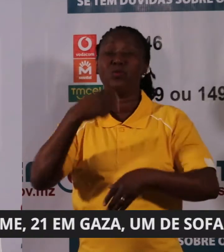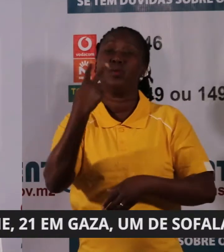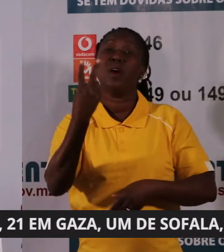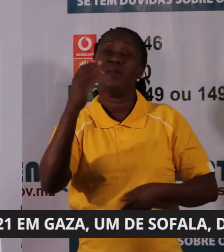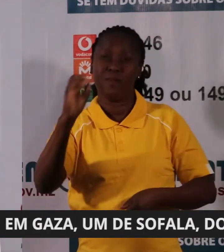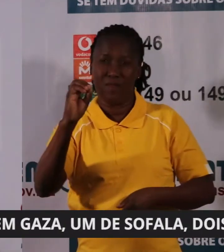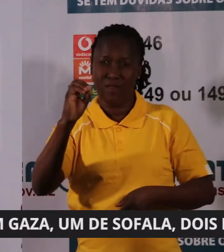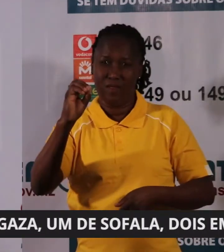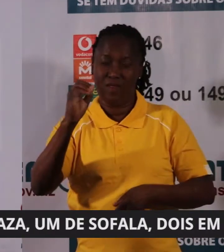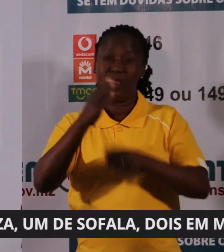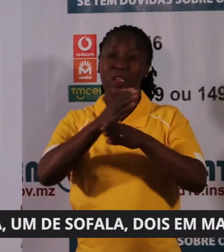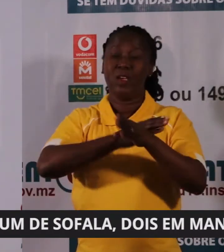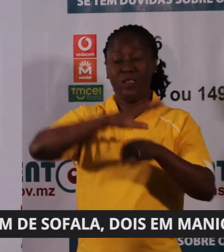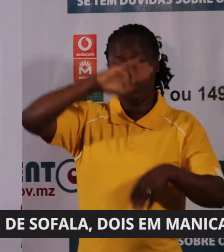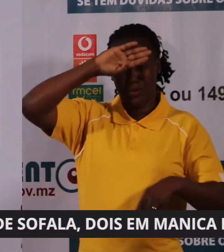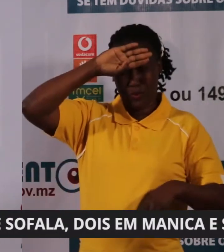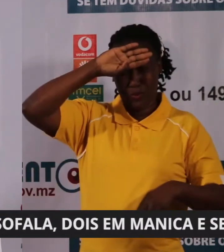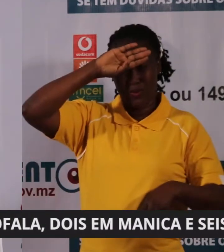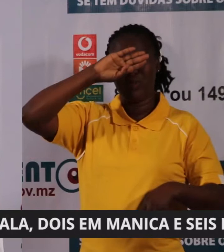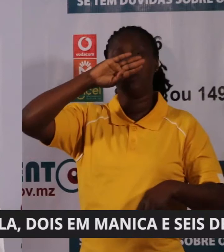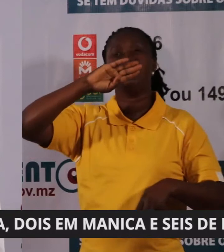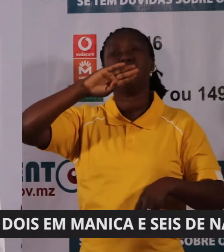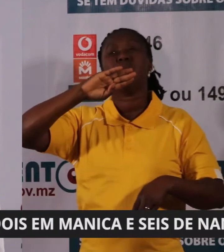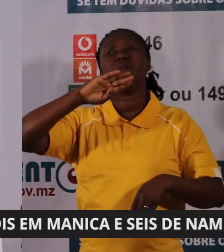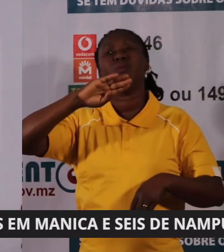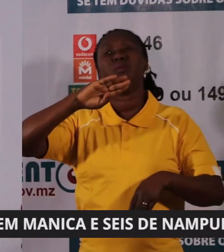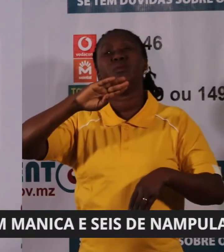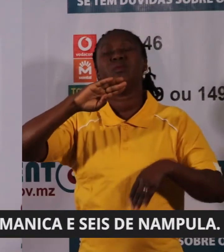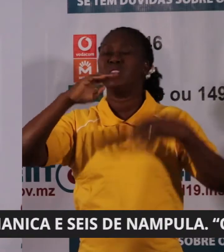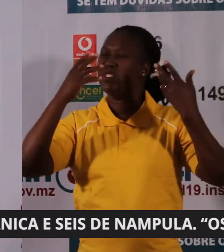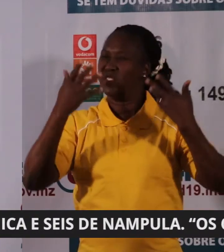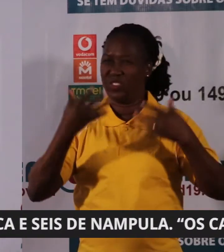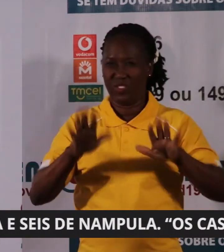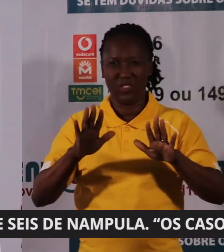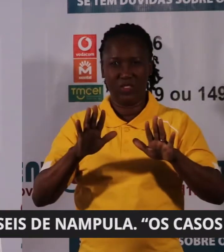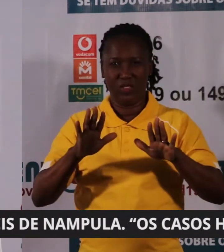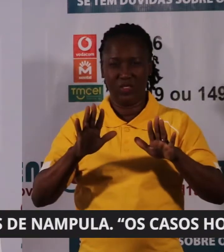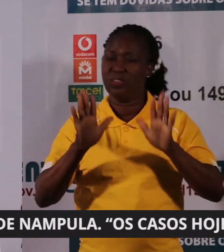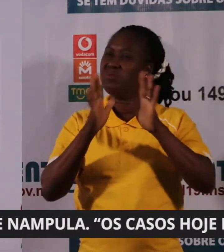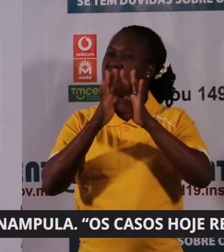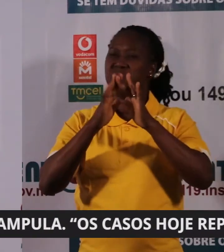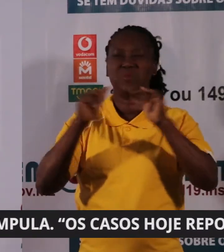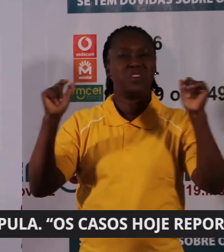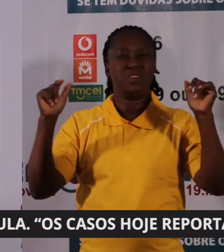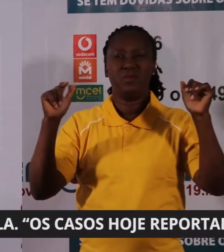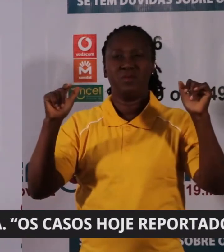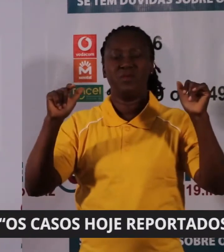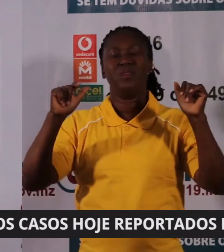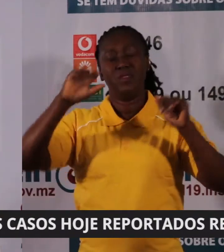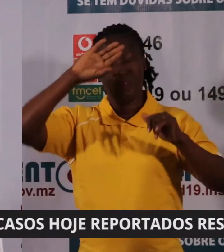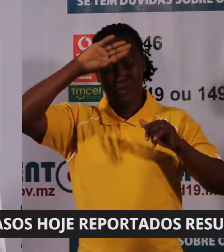que tenham Covid-19 são classificadas como totalmente recuperadas